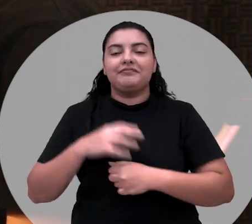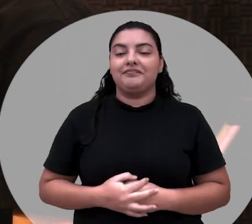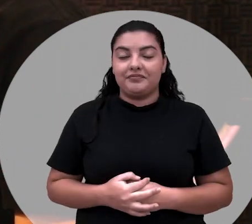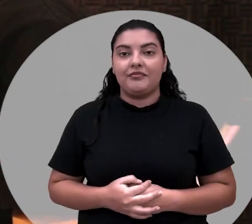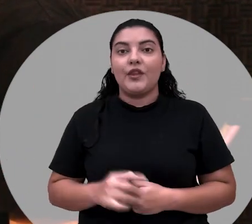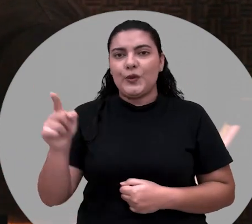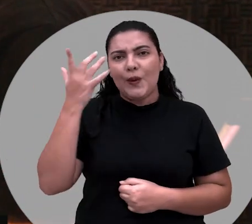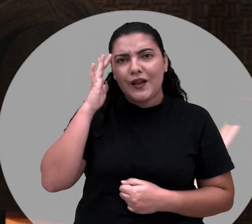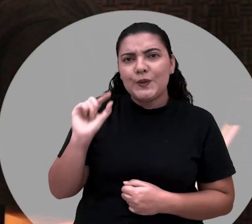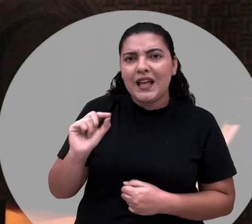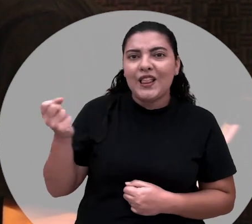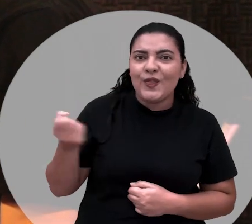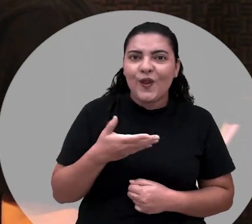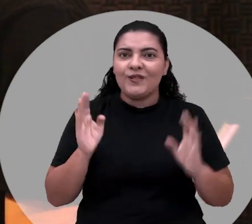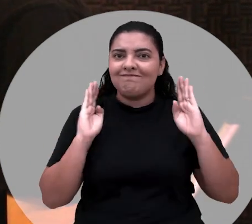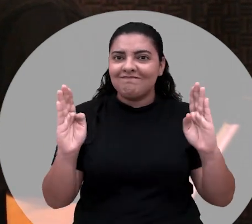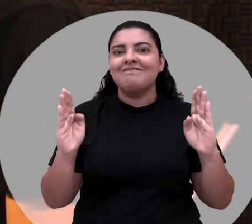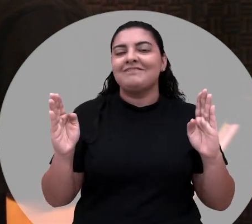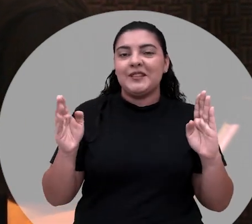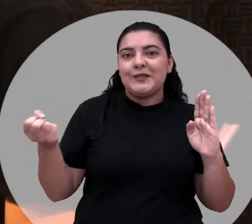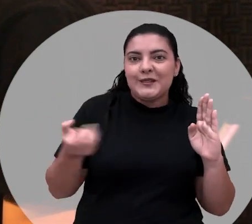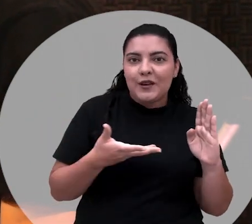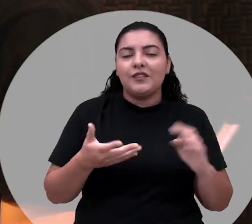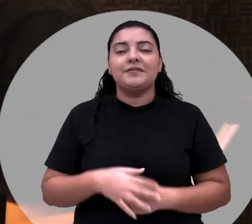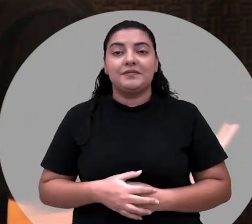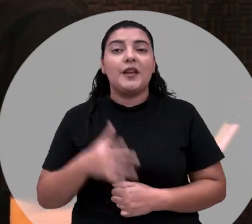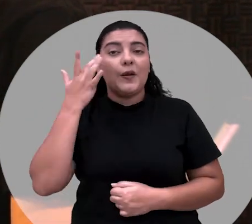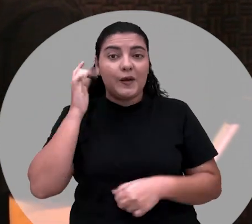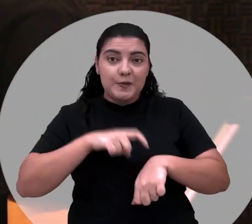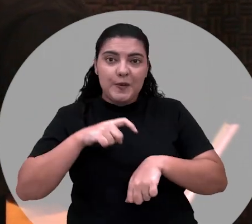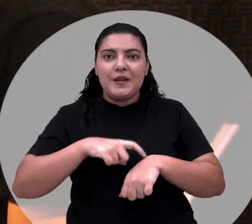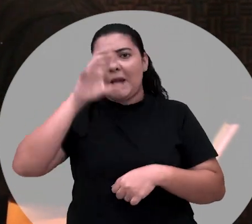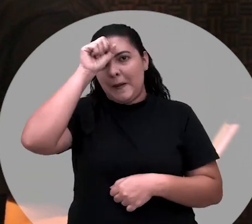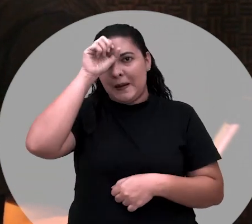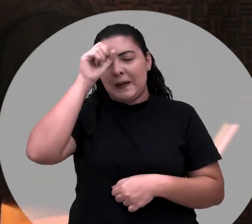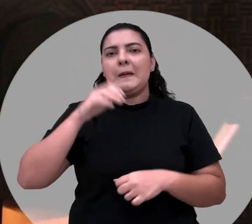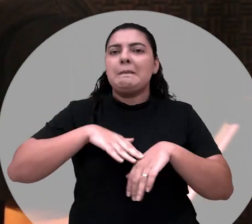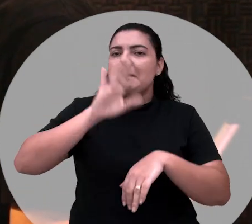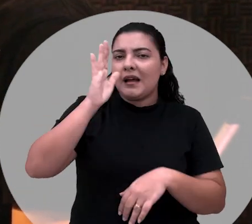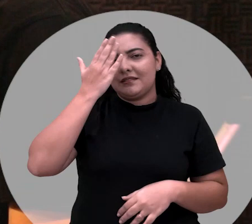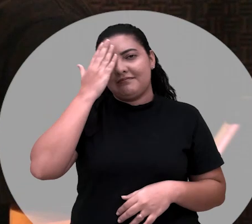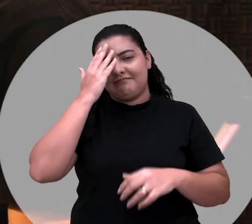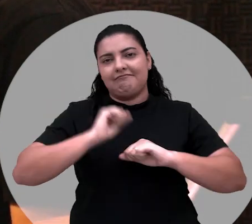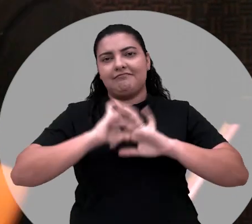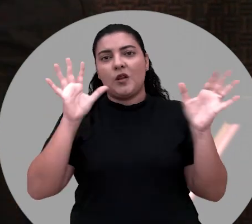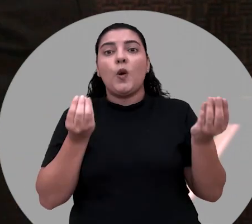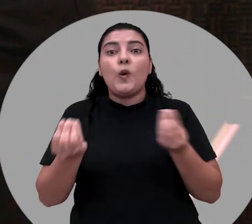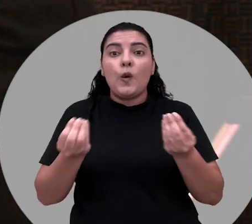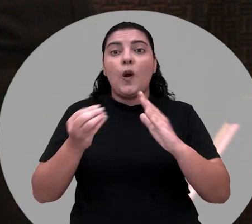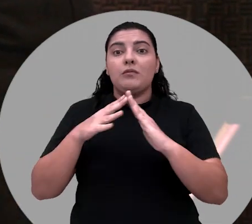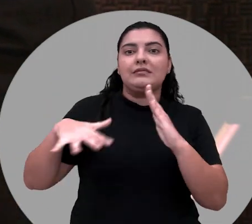E aí, o que você está achando nessa nova temporada dos Povos de Terreiro? Eu acho que é um momento de se aprender mais, né? De compreender melhor como os terreiros,